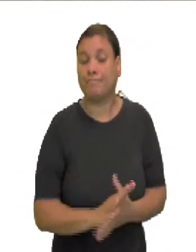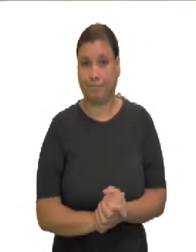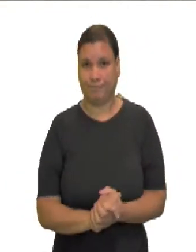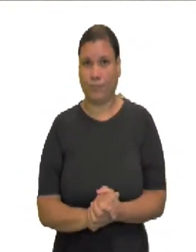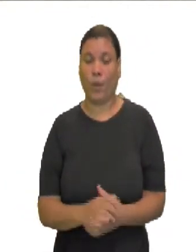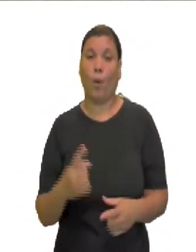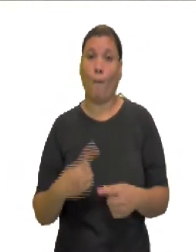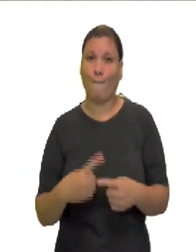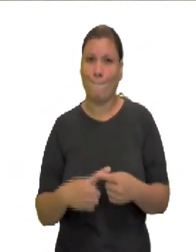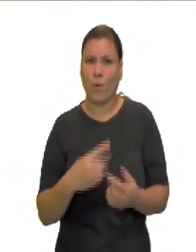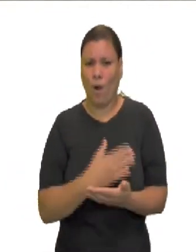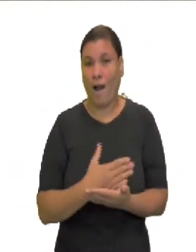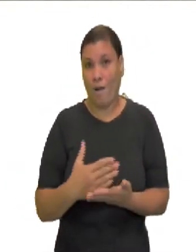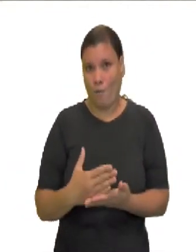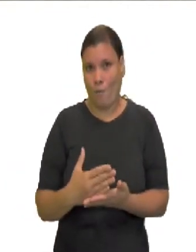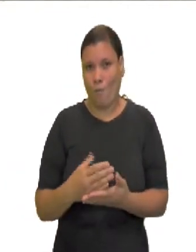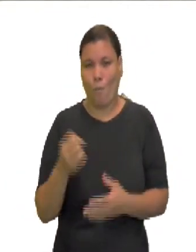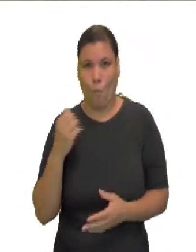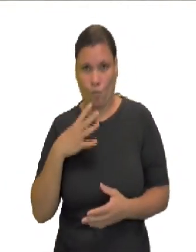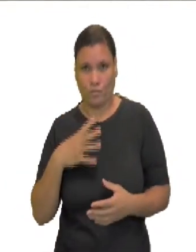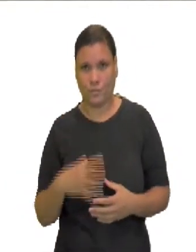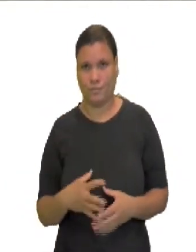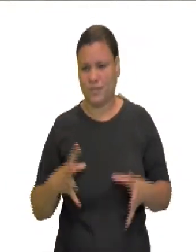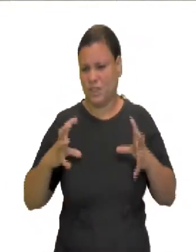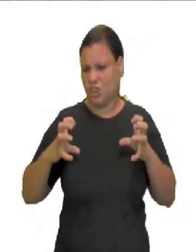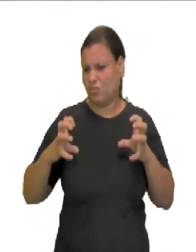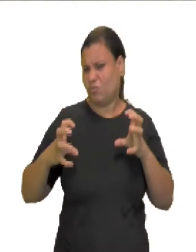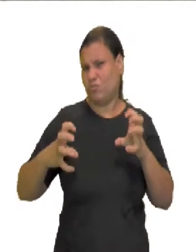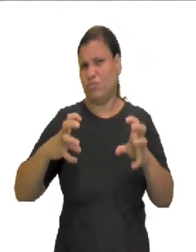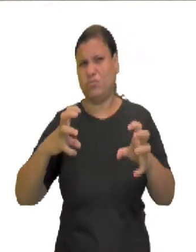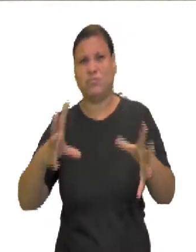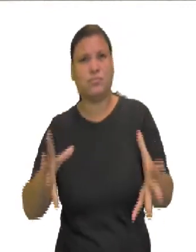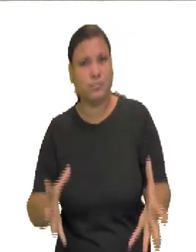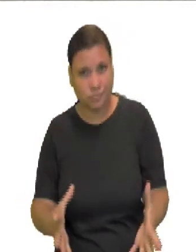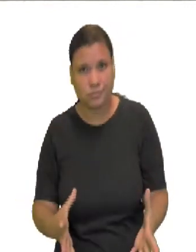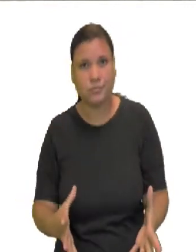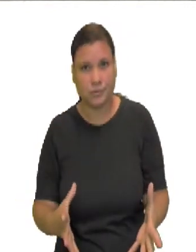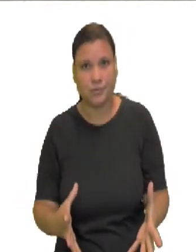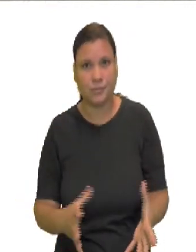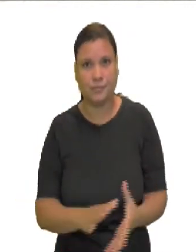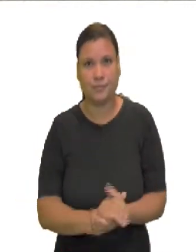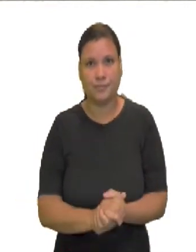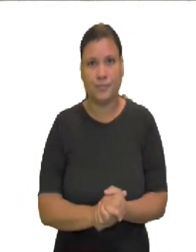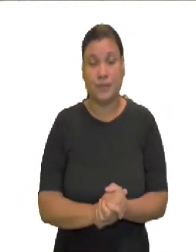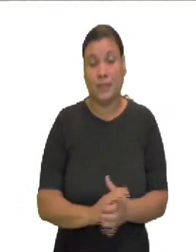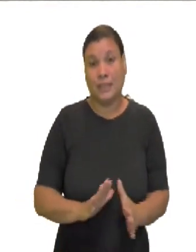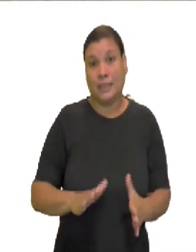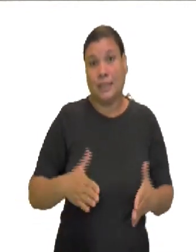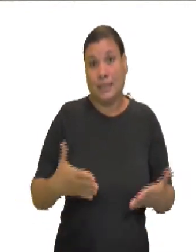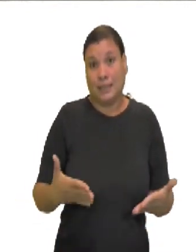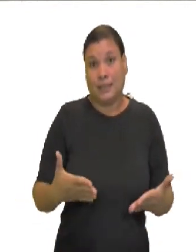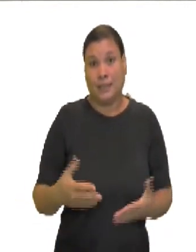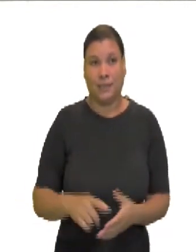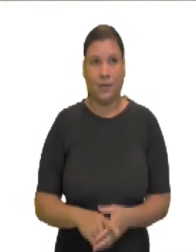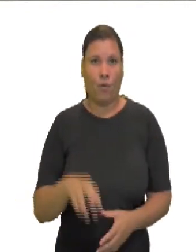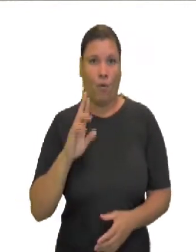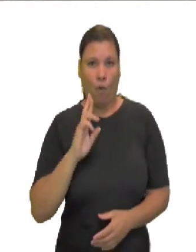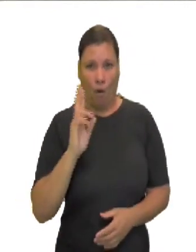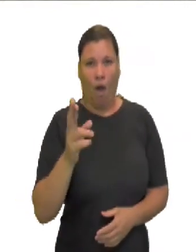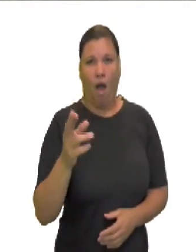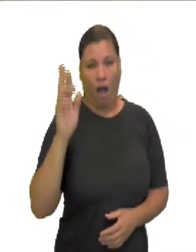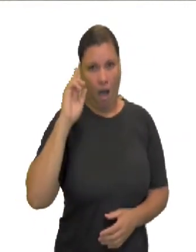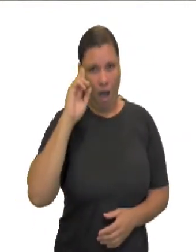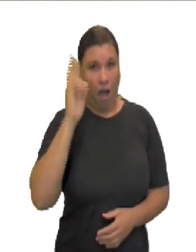conflitos ideológicos da razão, utilizada como ferramenta de abordagem de questões de pensamentos